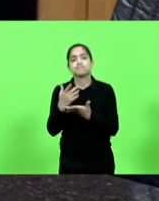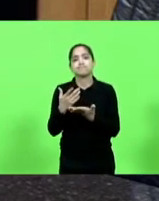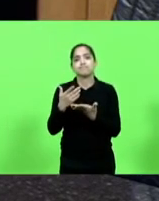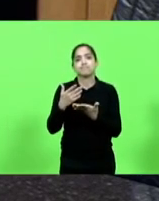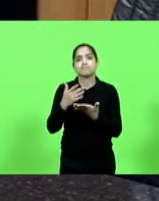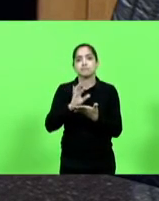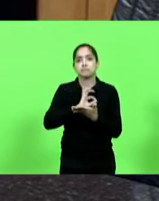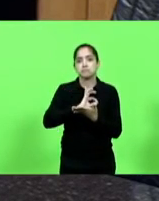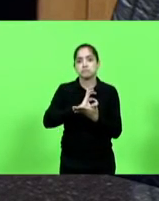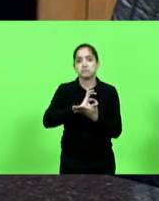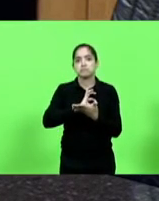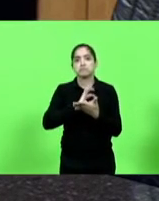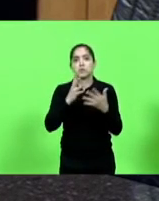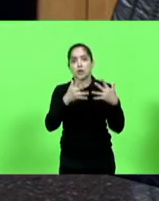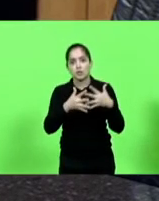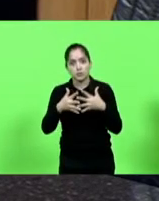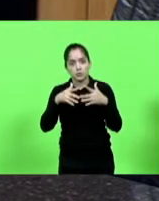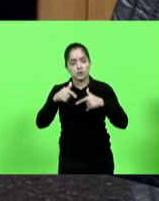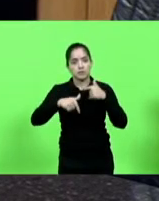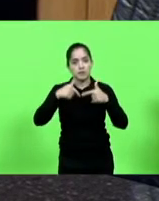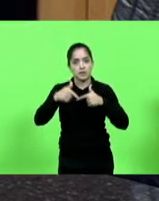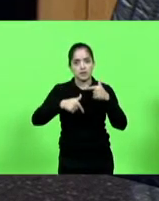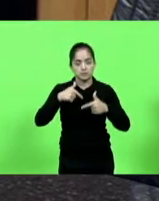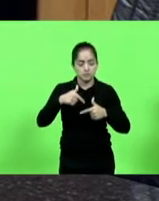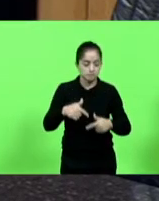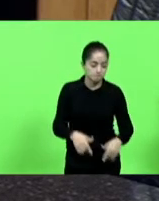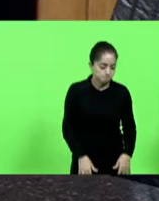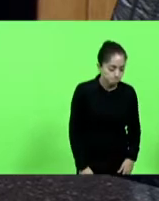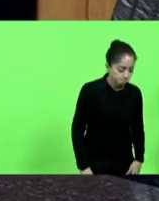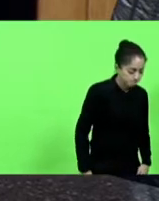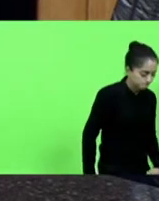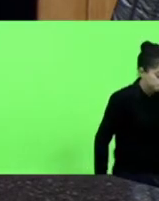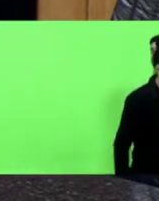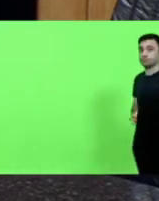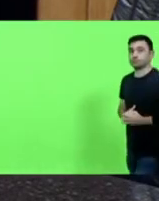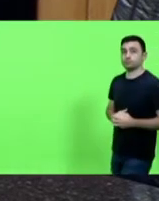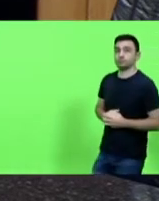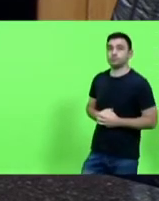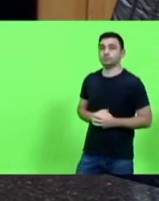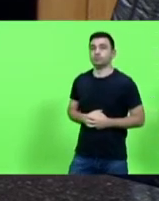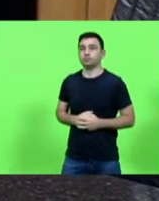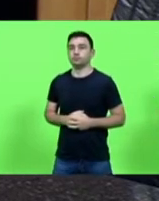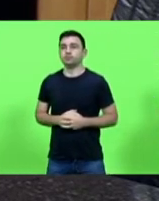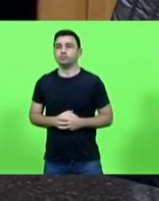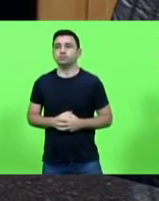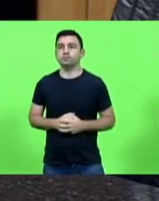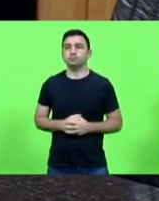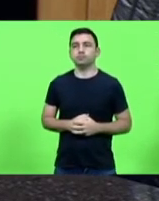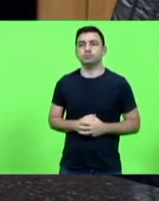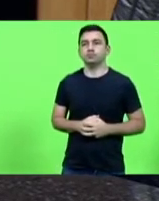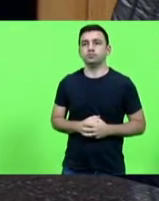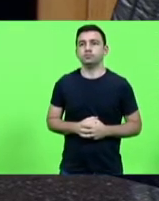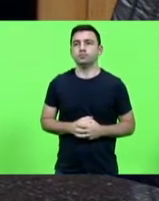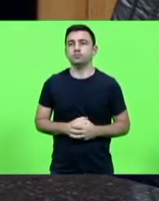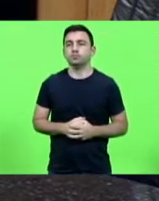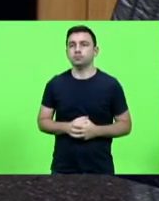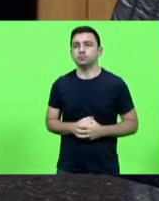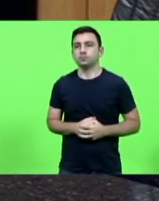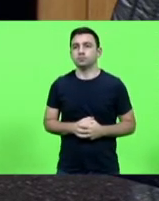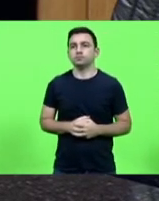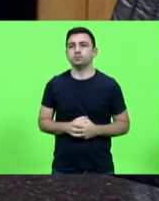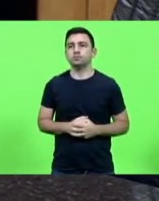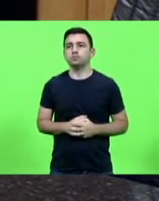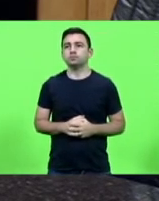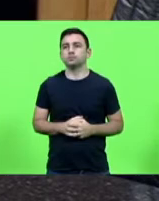caminhoneiros trabalhadores do transporte coletivo rodoviário trabalhadores portuários